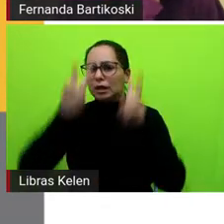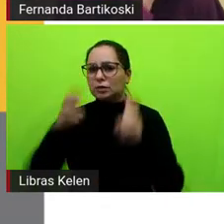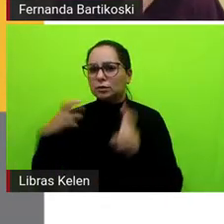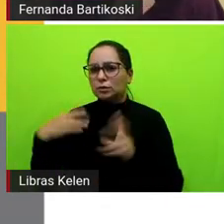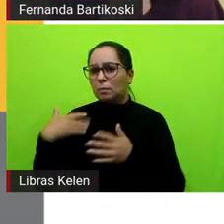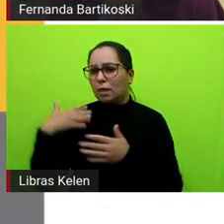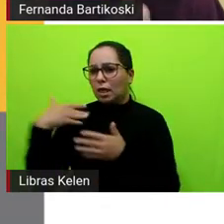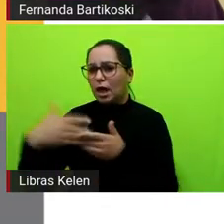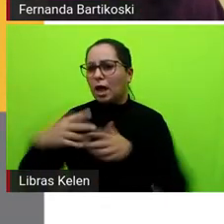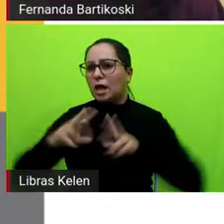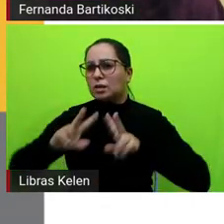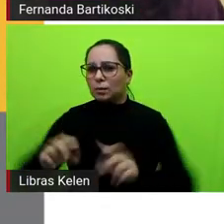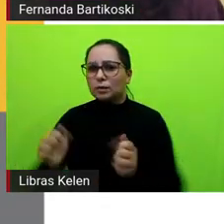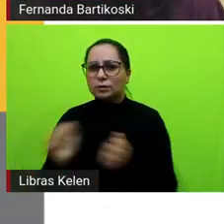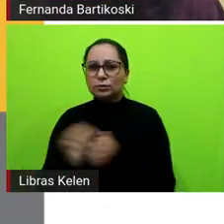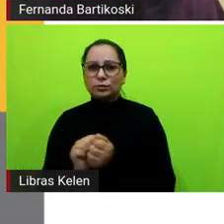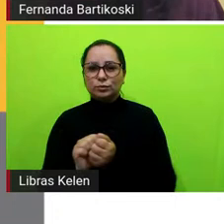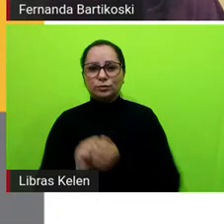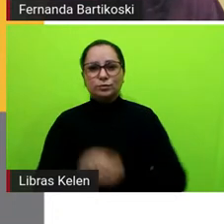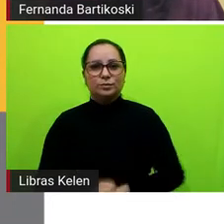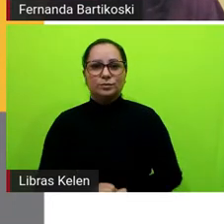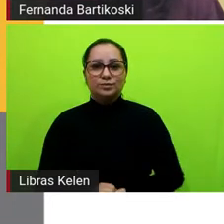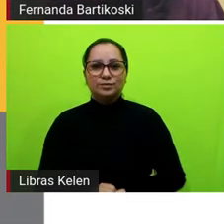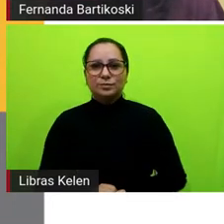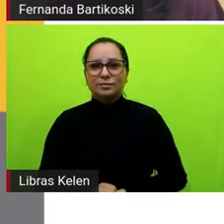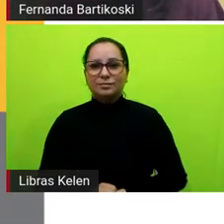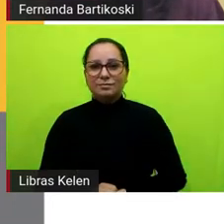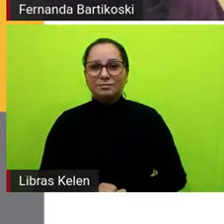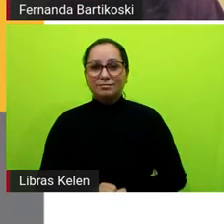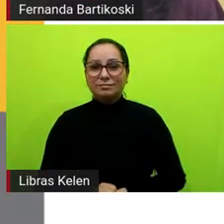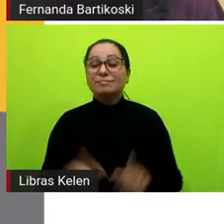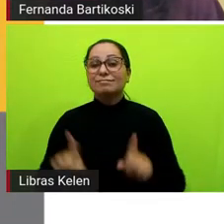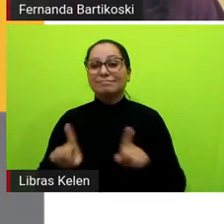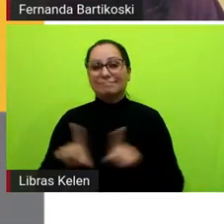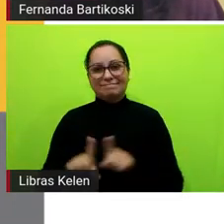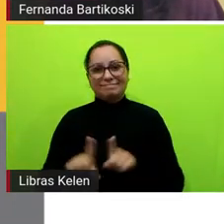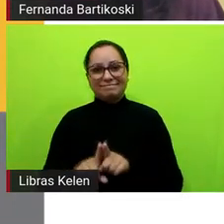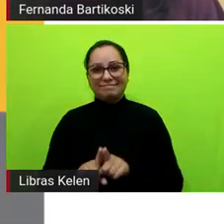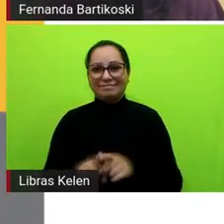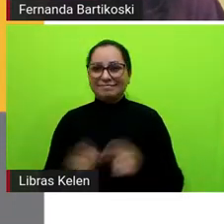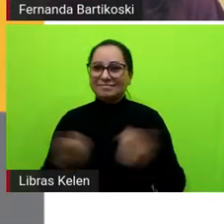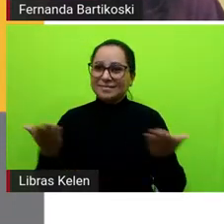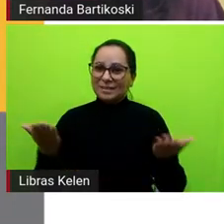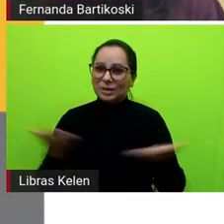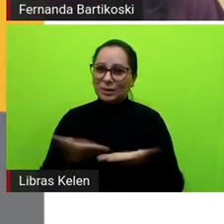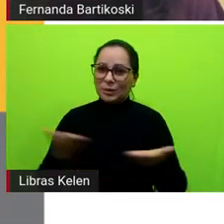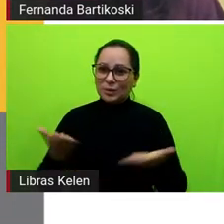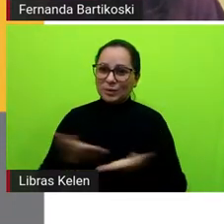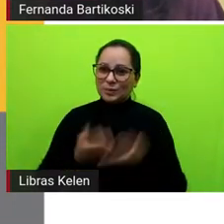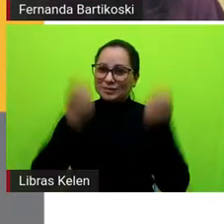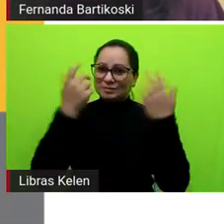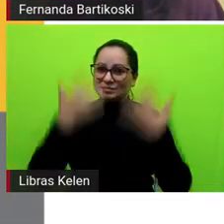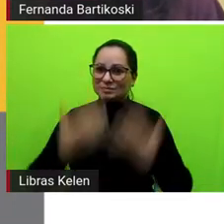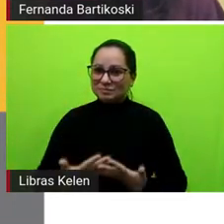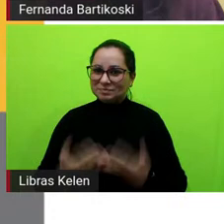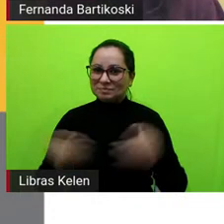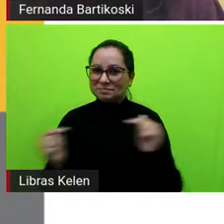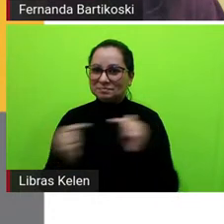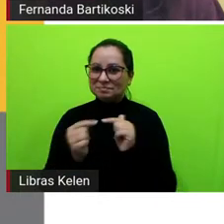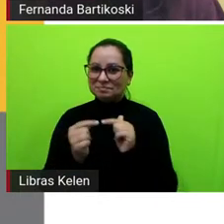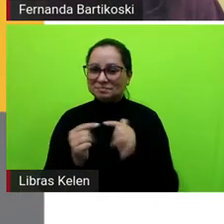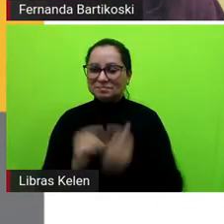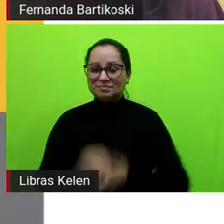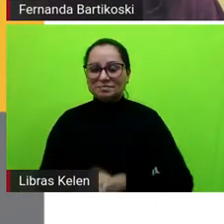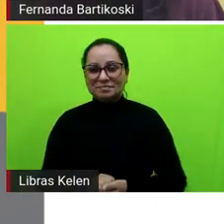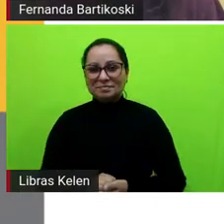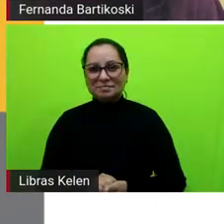aqui juntos, né? E é um pouco disso que a gente pretende fazer hoje, né? Então, a